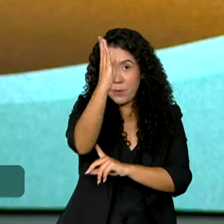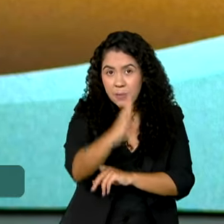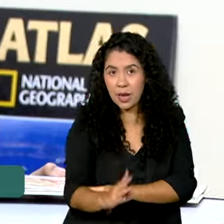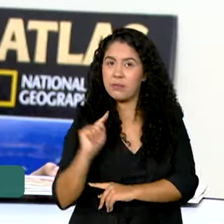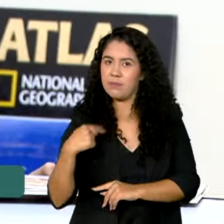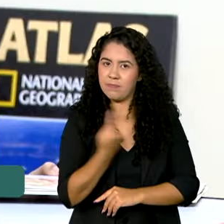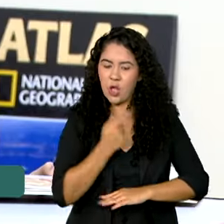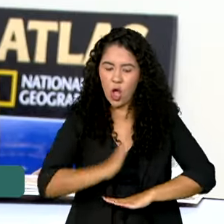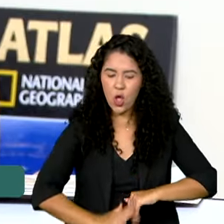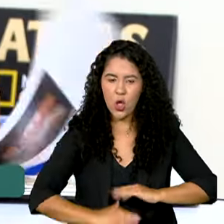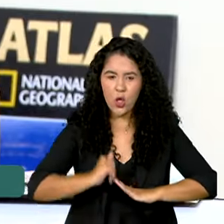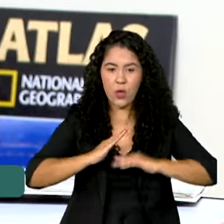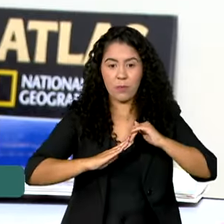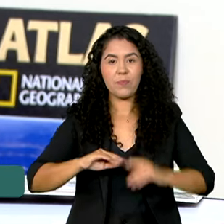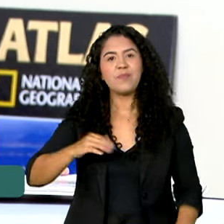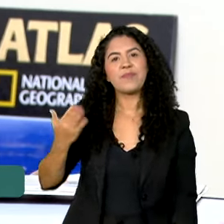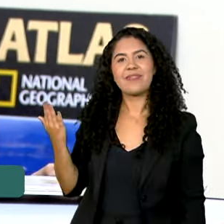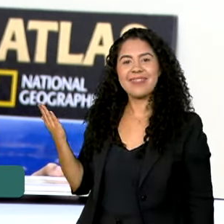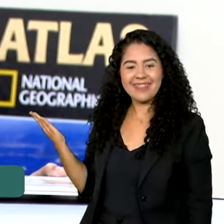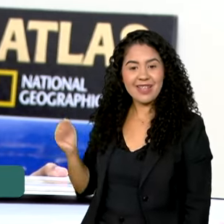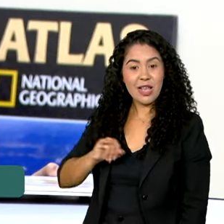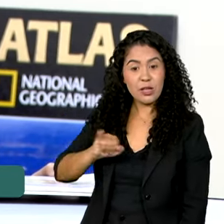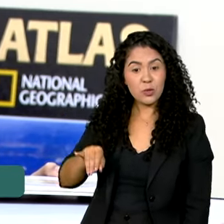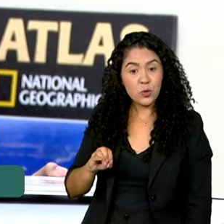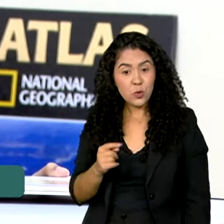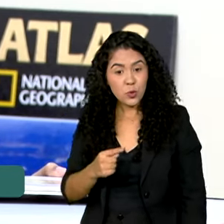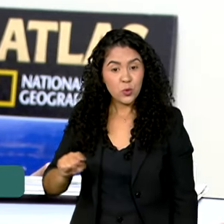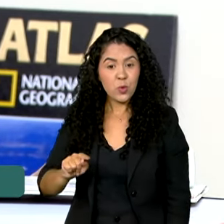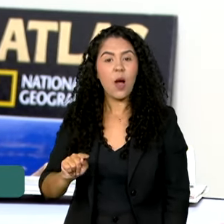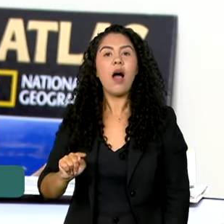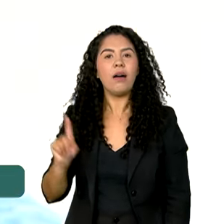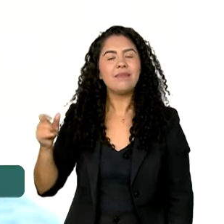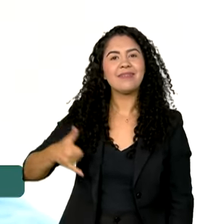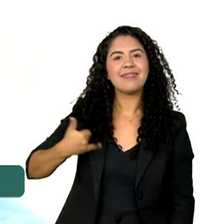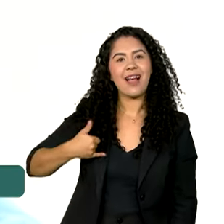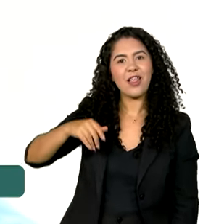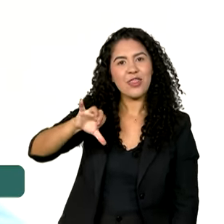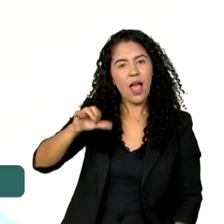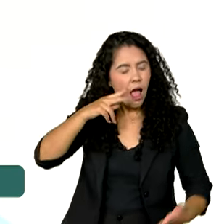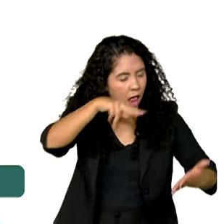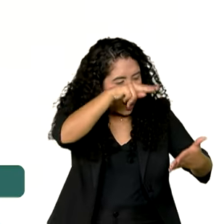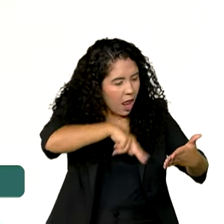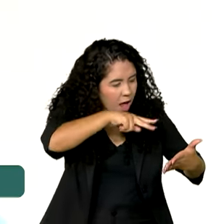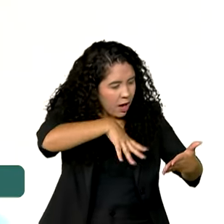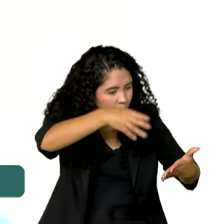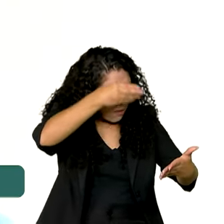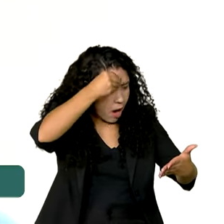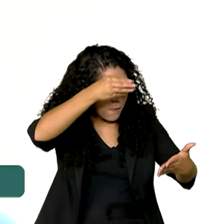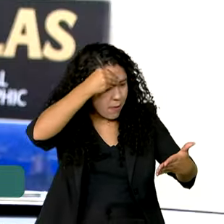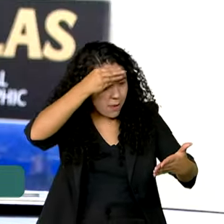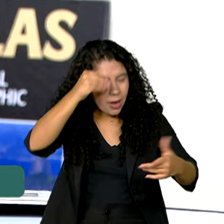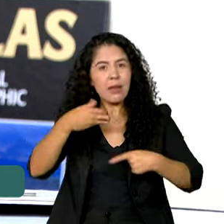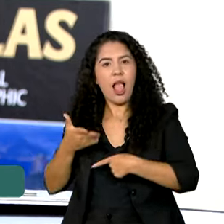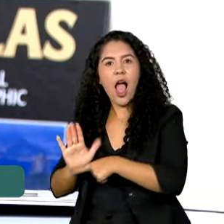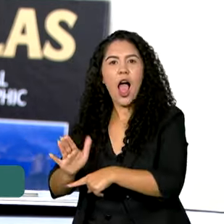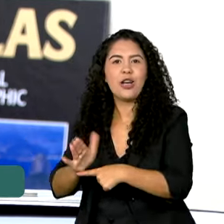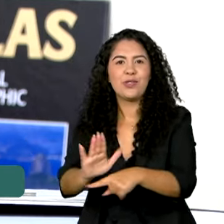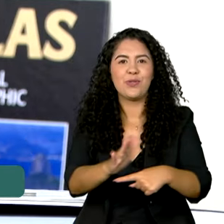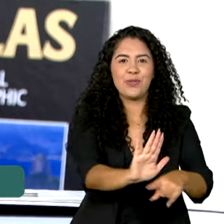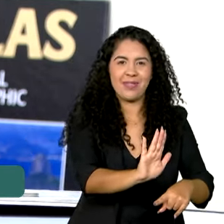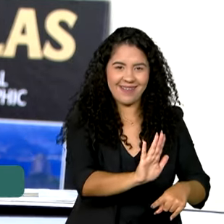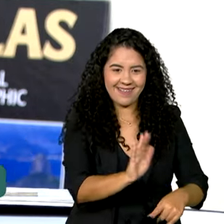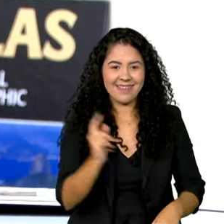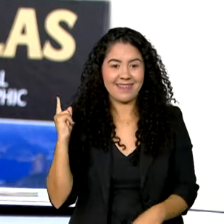construindo. O João Guilherme, de nove anos, lê para aprender e também para ajudar os outros. Porque,